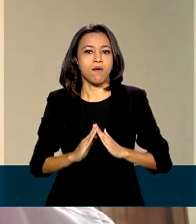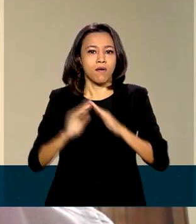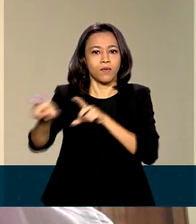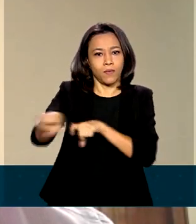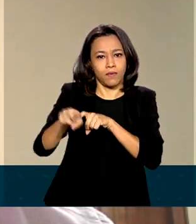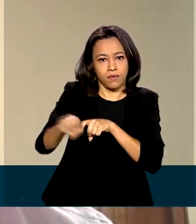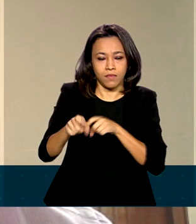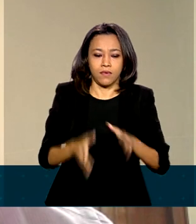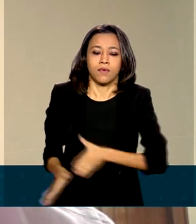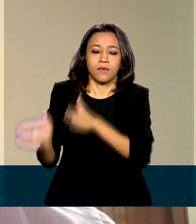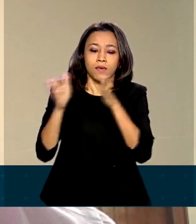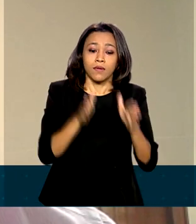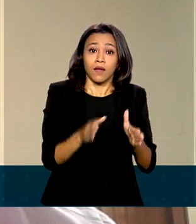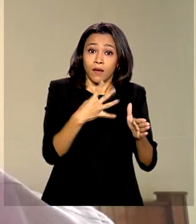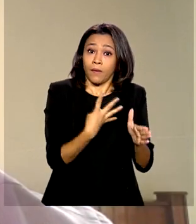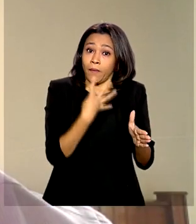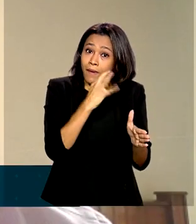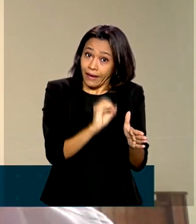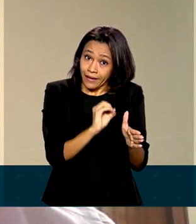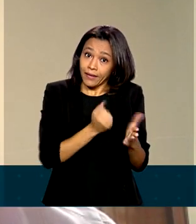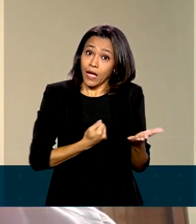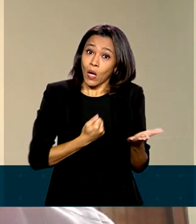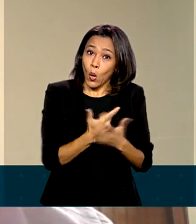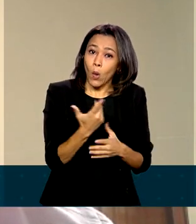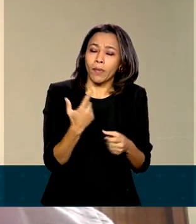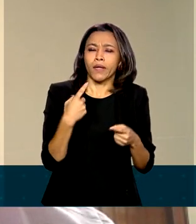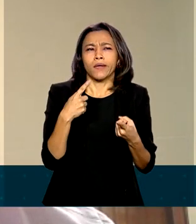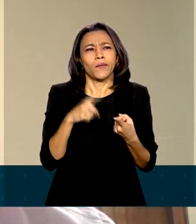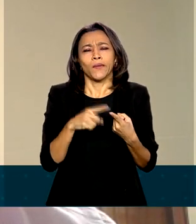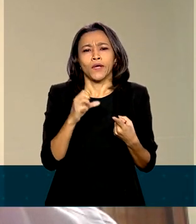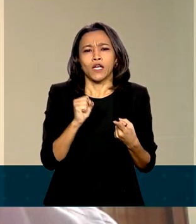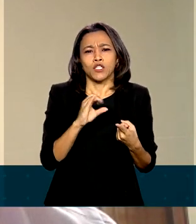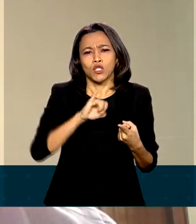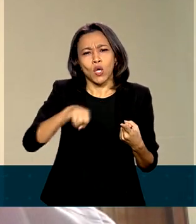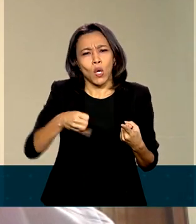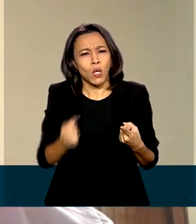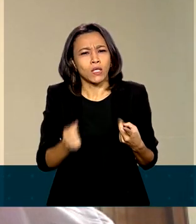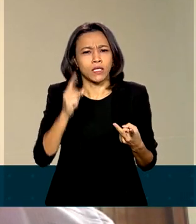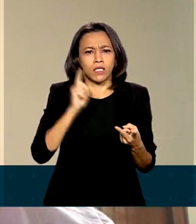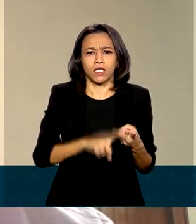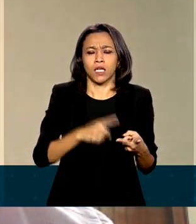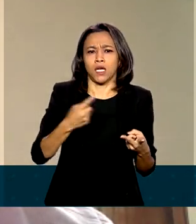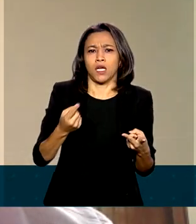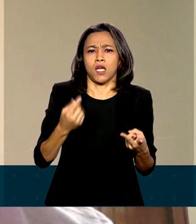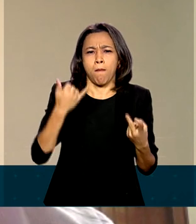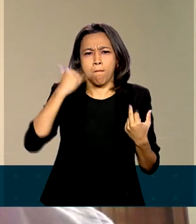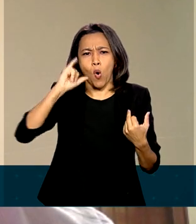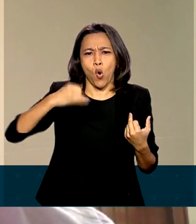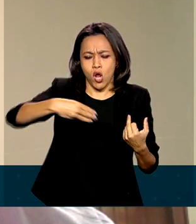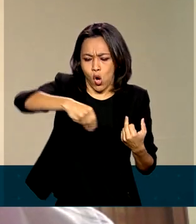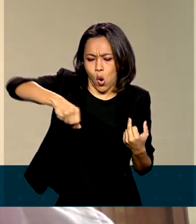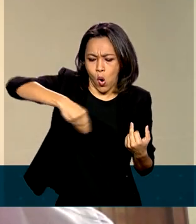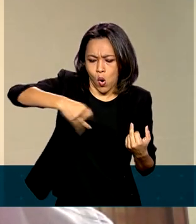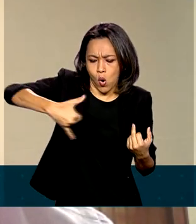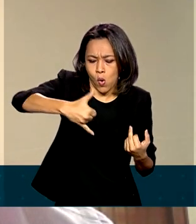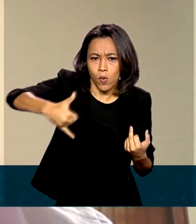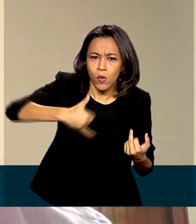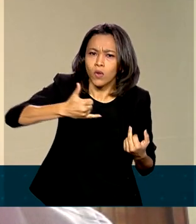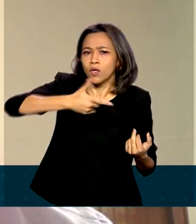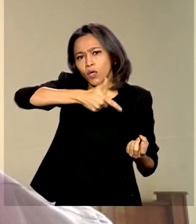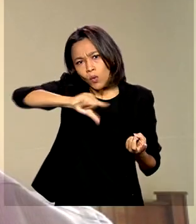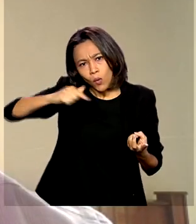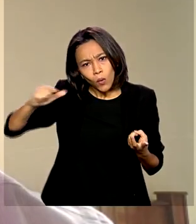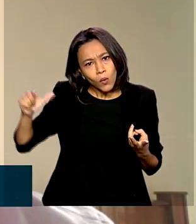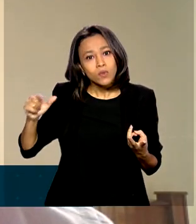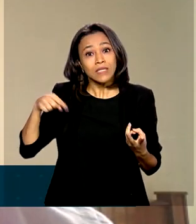compram matéria-prima, soja, cebo bovino e outros óleos graxos que